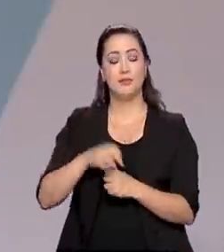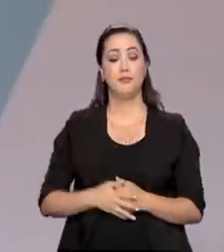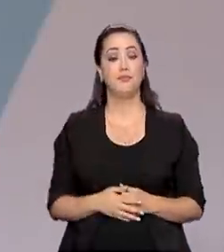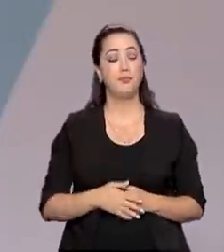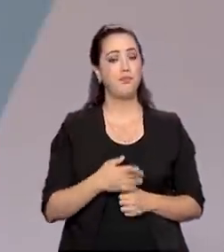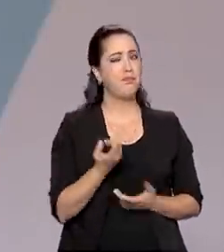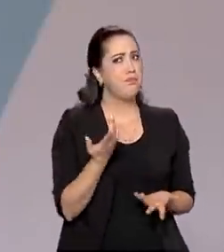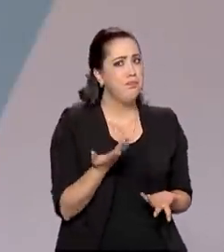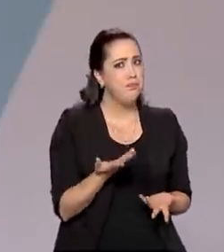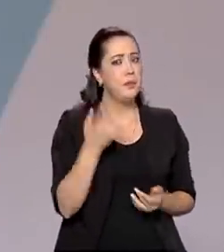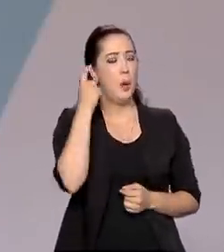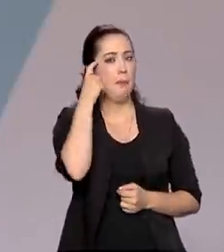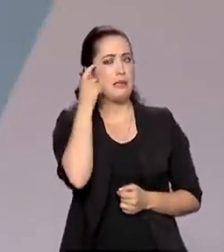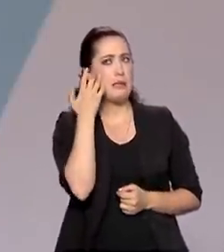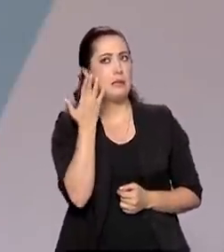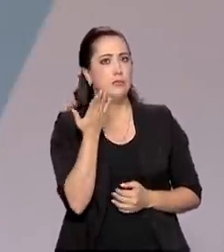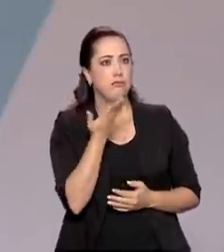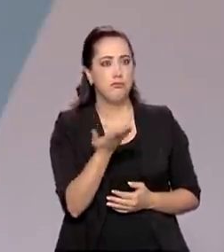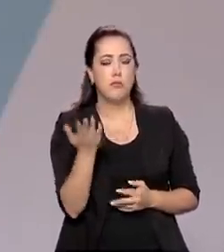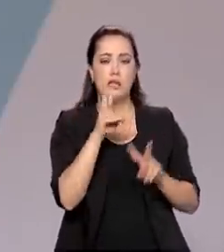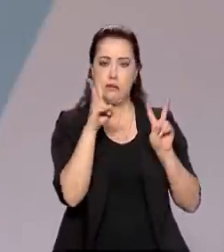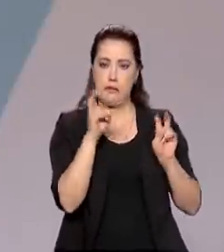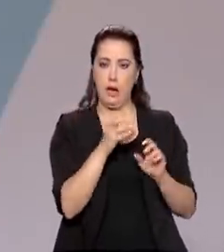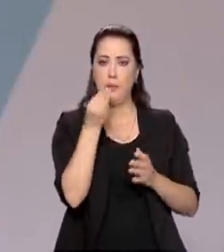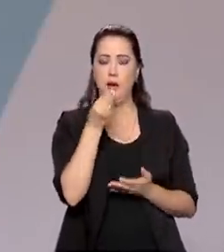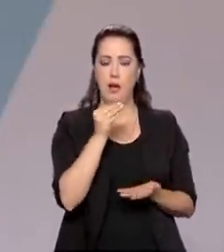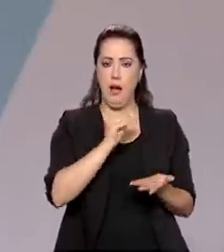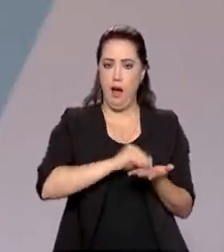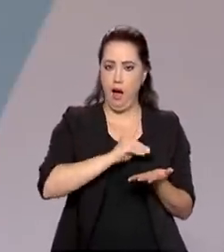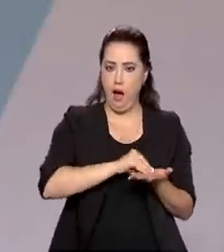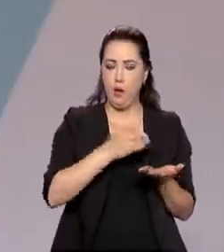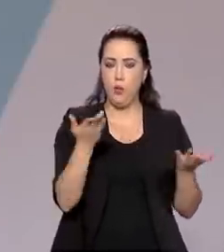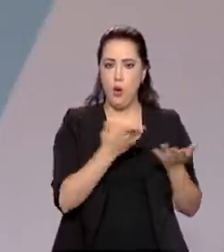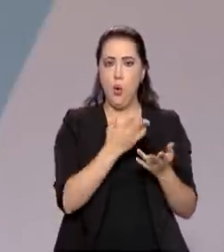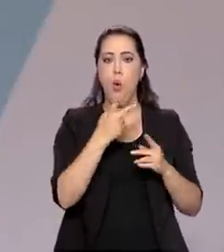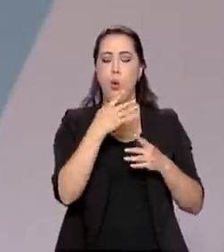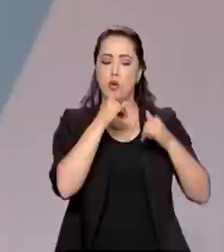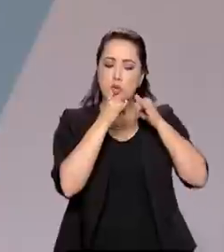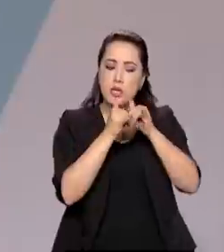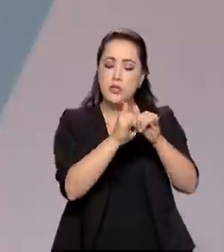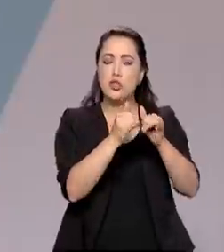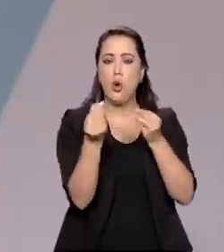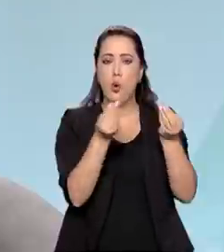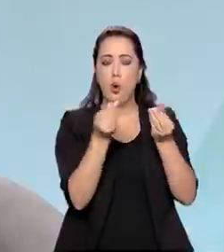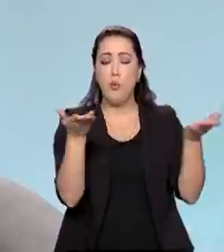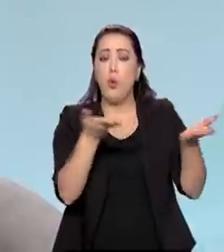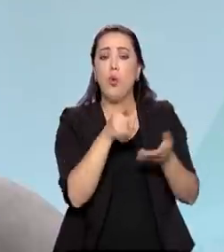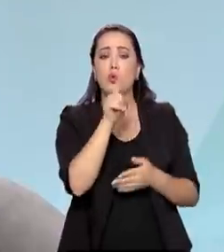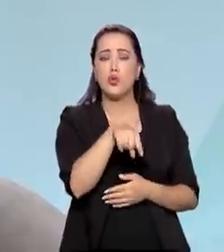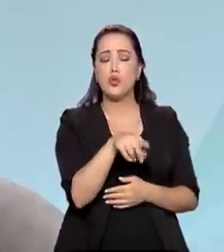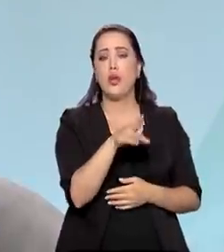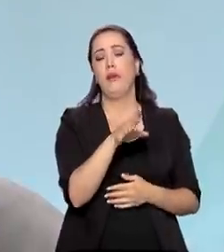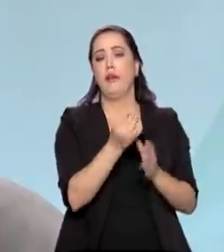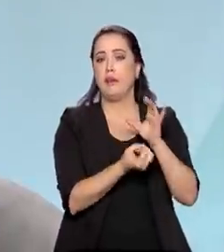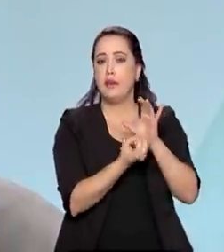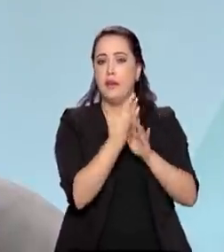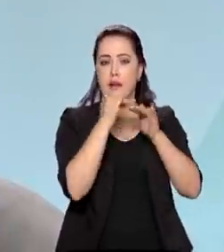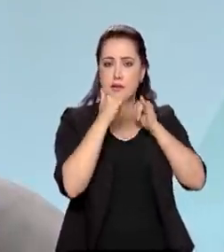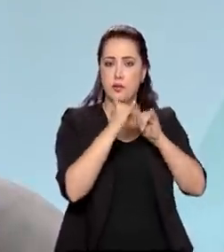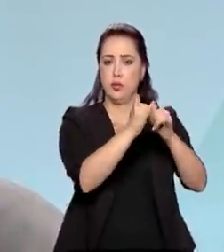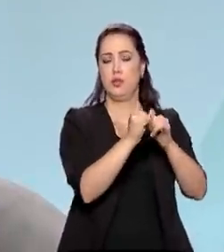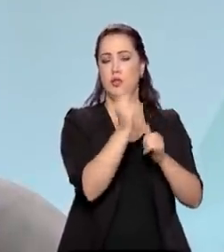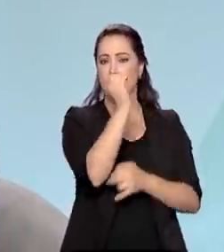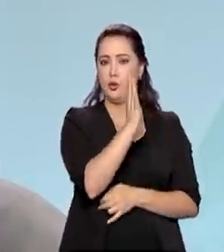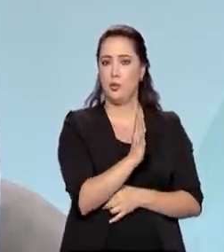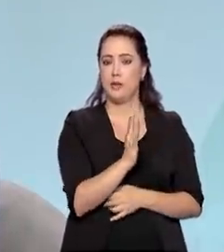nisso, como que é a nossa matriz energética atualmente, secretário? Paulo, a matriz energética brasileira é